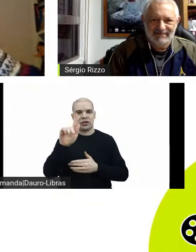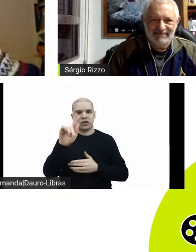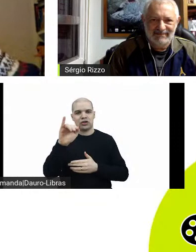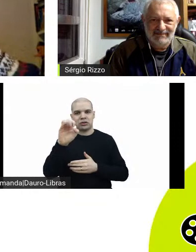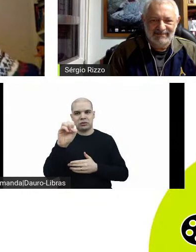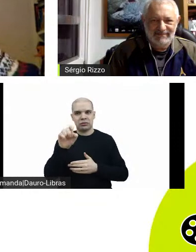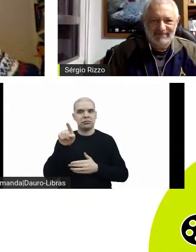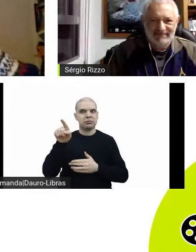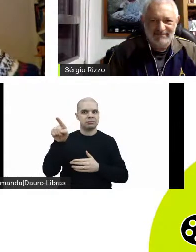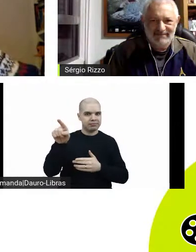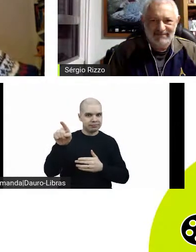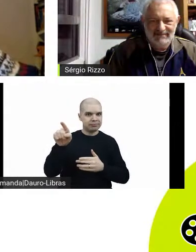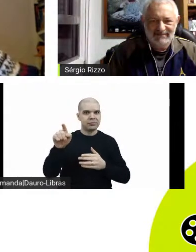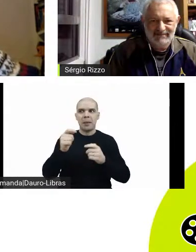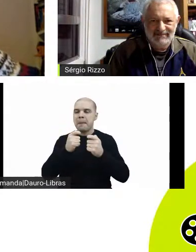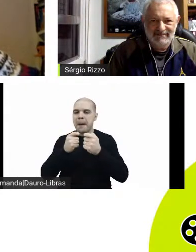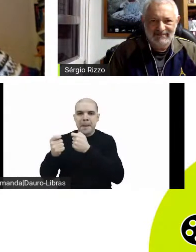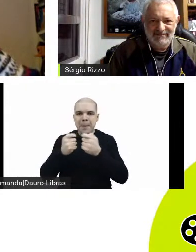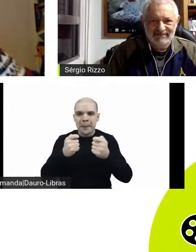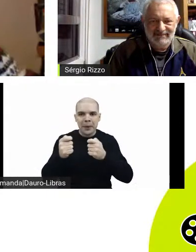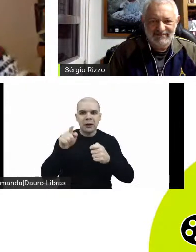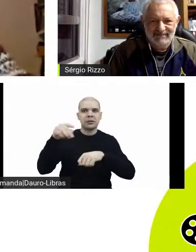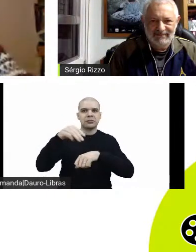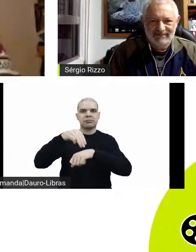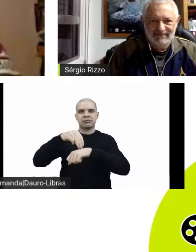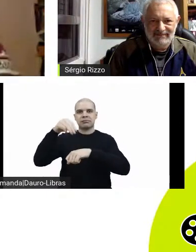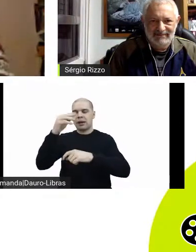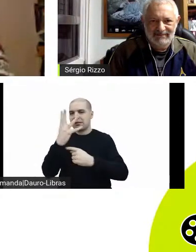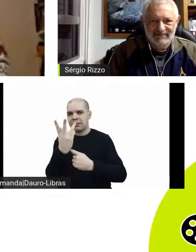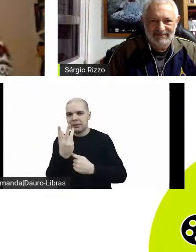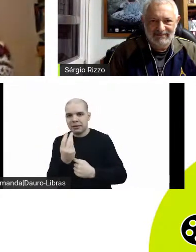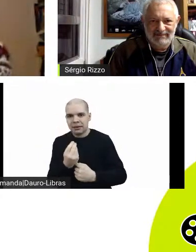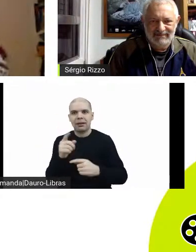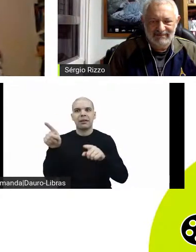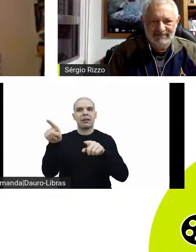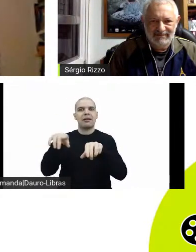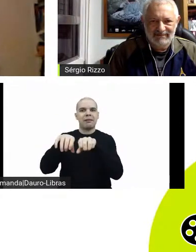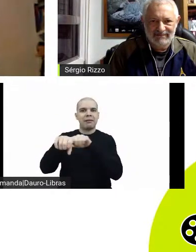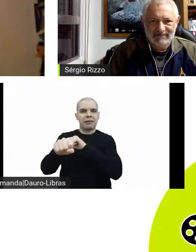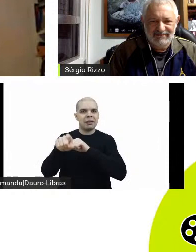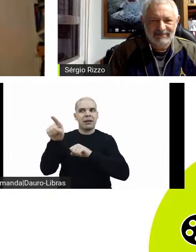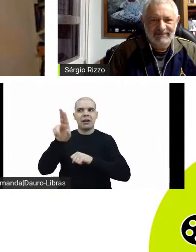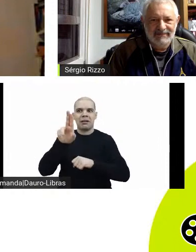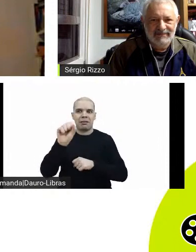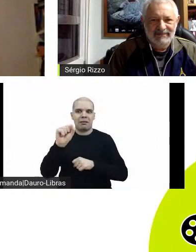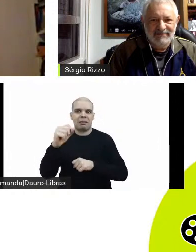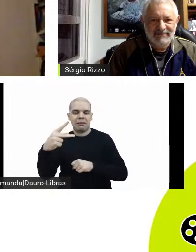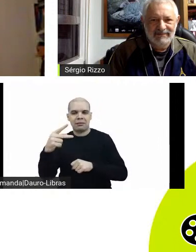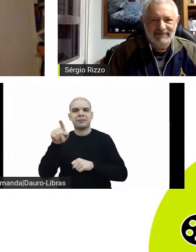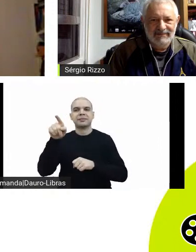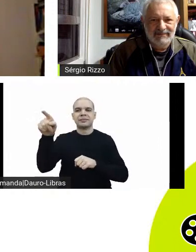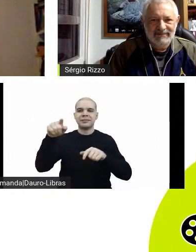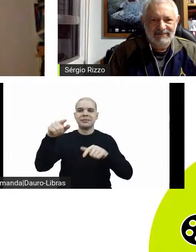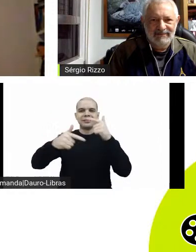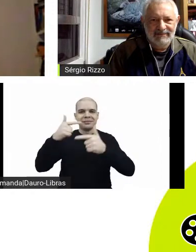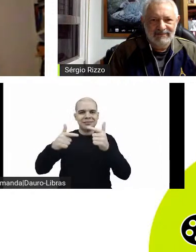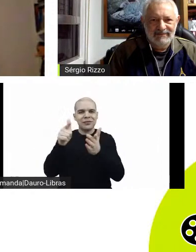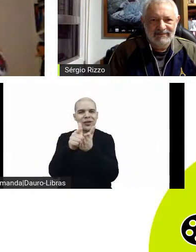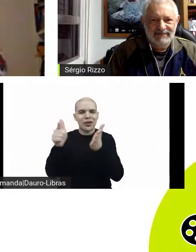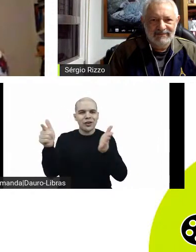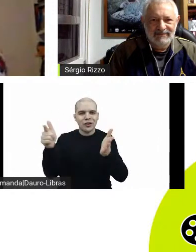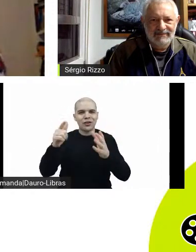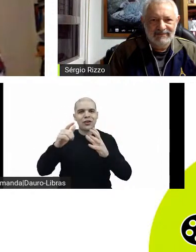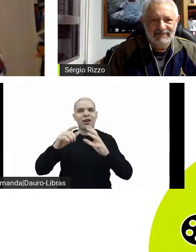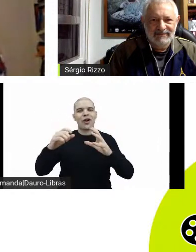cinema e doutor em meios e processos audiovisuais pela ECA USP, ele é crítico do jornal O Globo, e diretor associado da